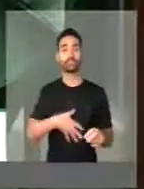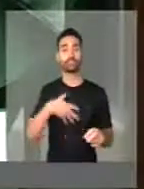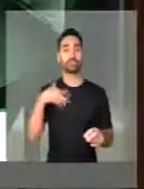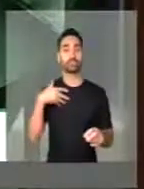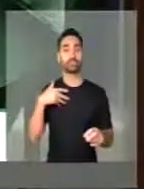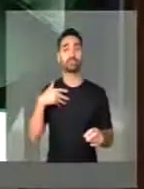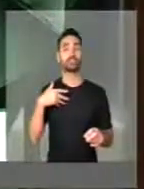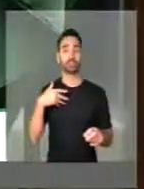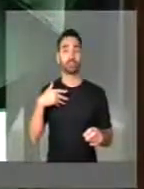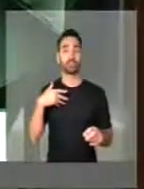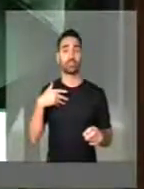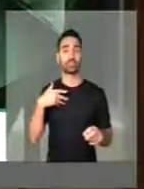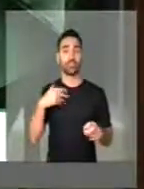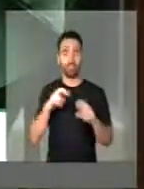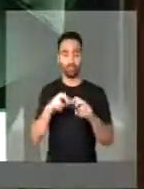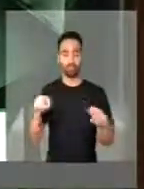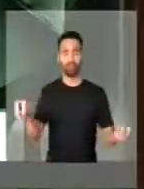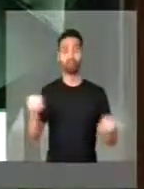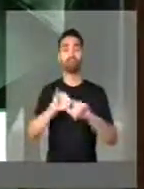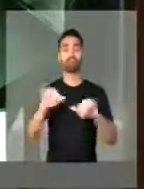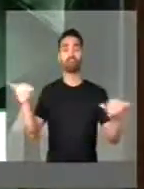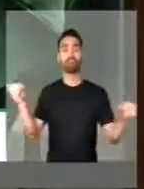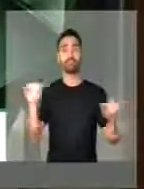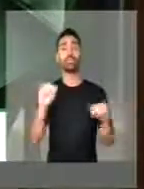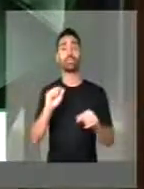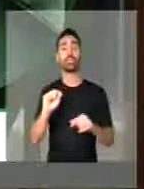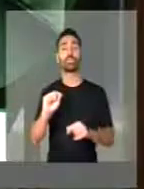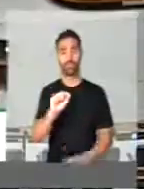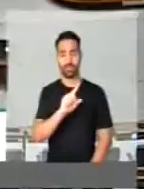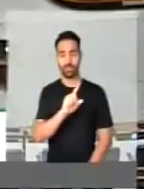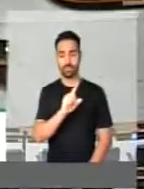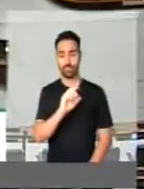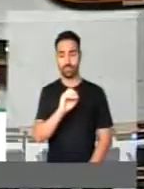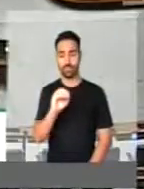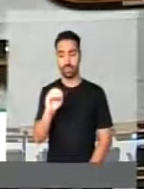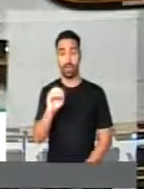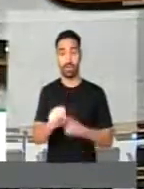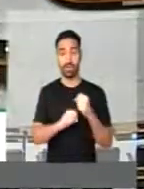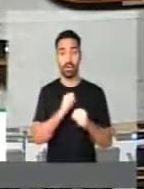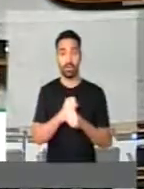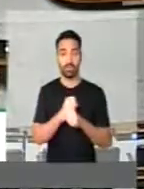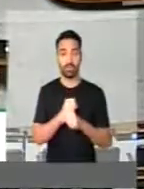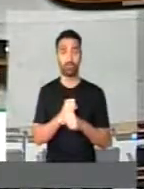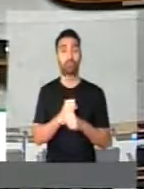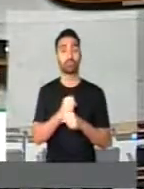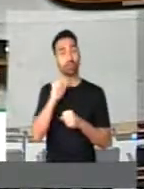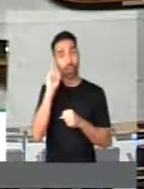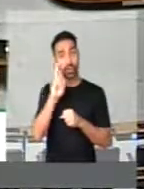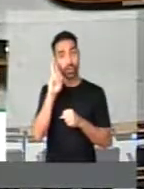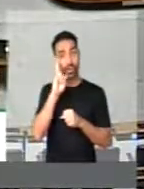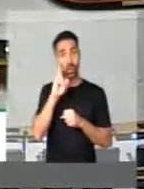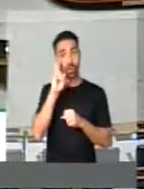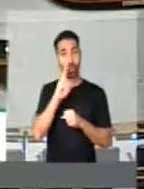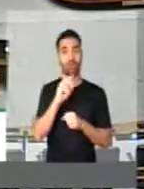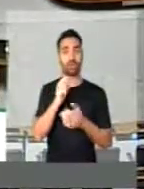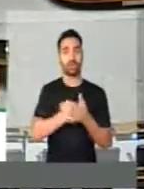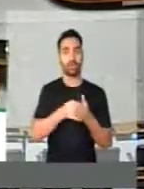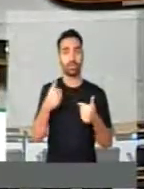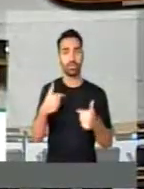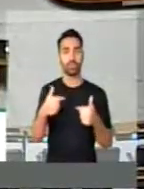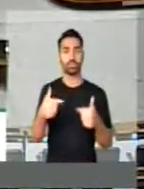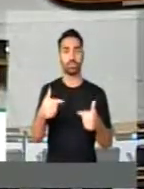dizendo a esta casa que 100 anos já foram de história, de luta, de